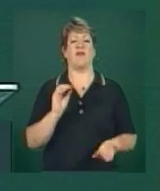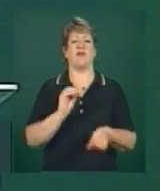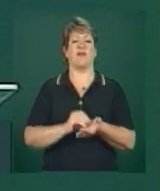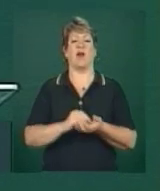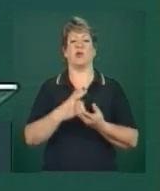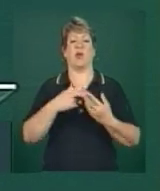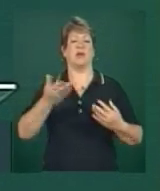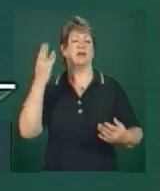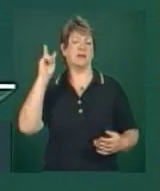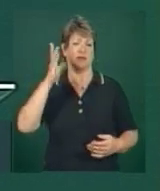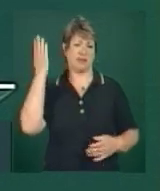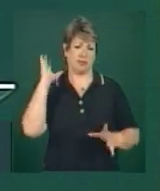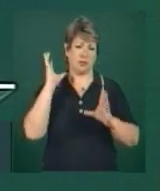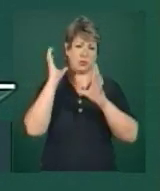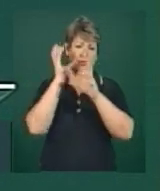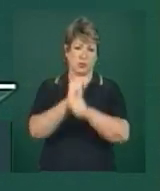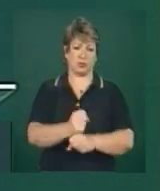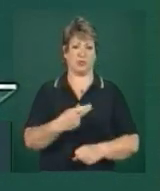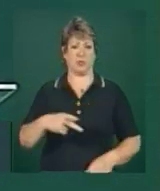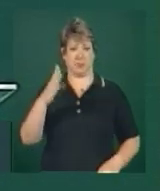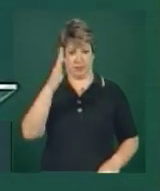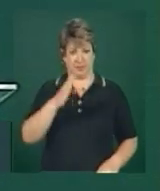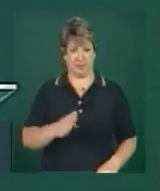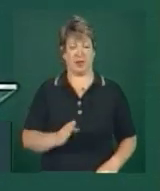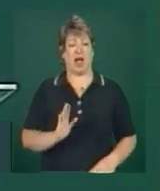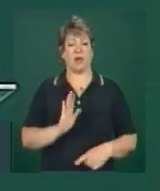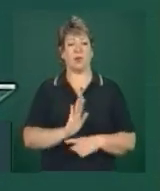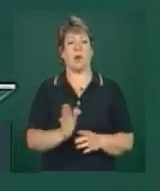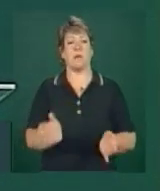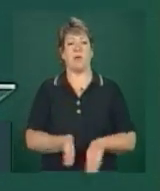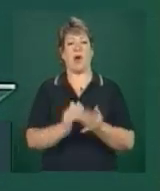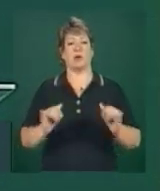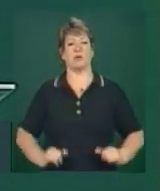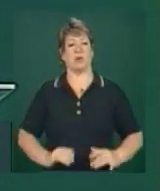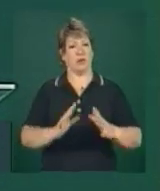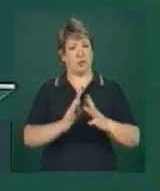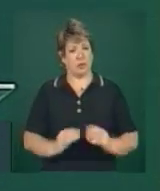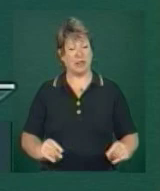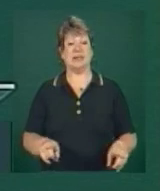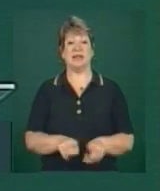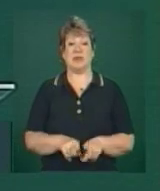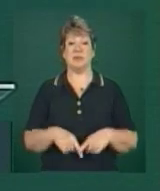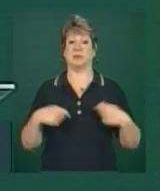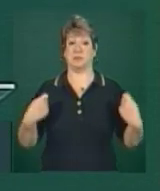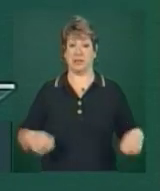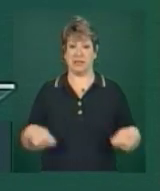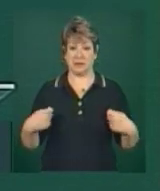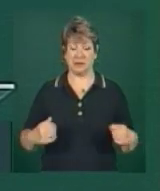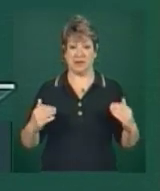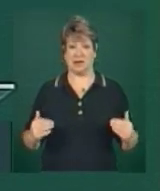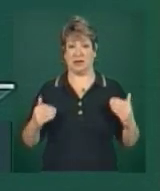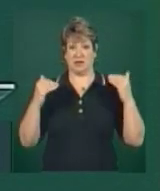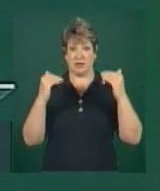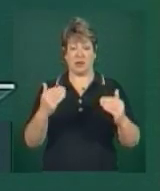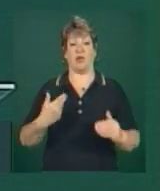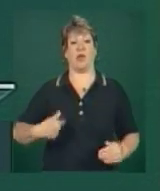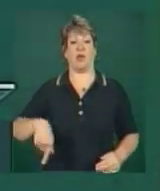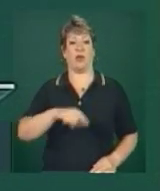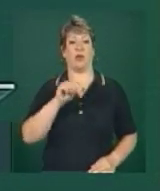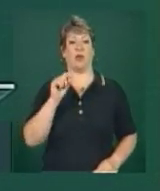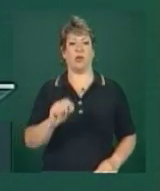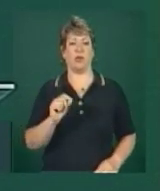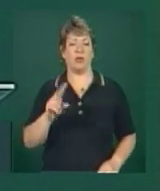miséria e também temos de correr para atingir para a nossa dívida